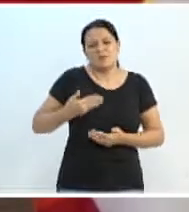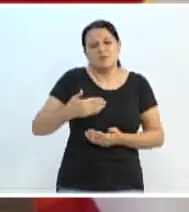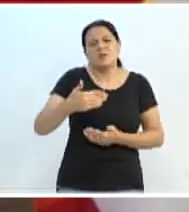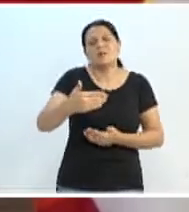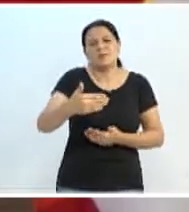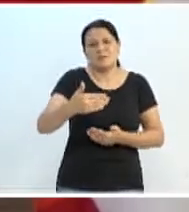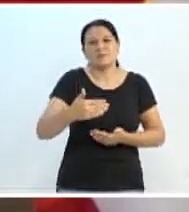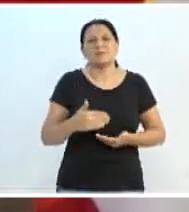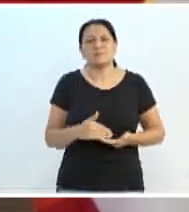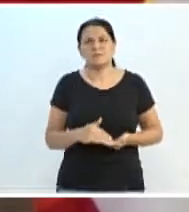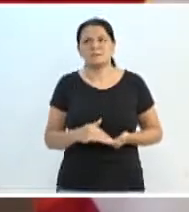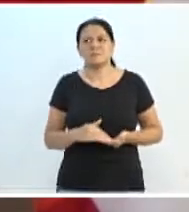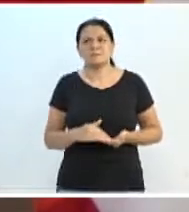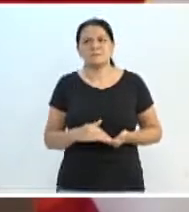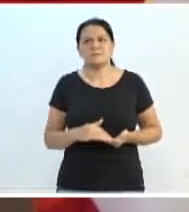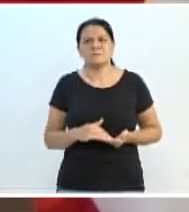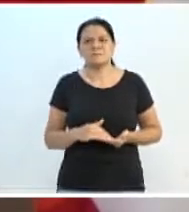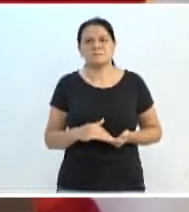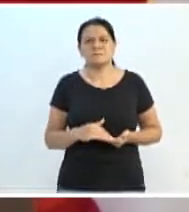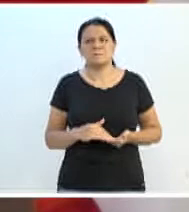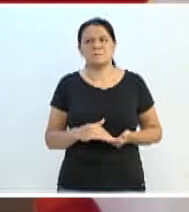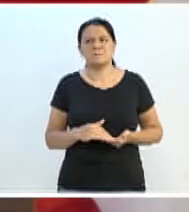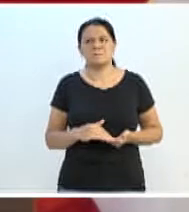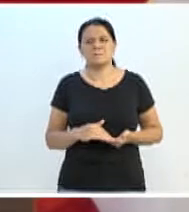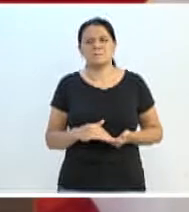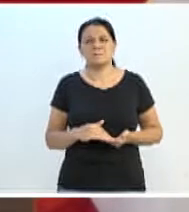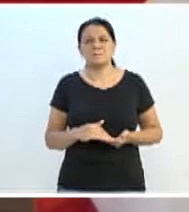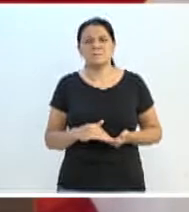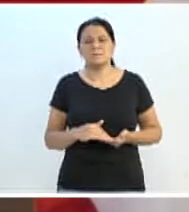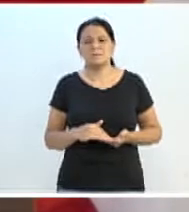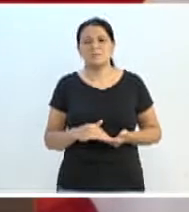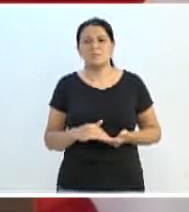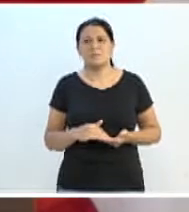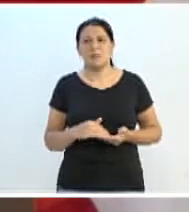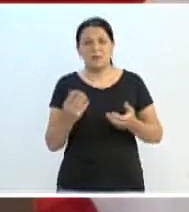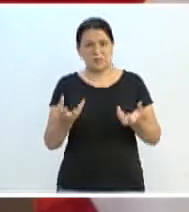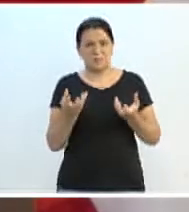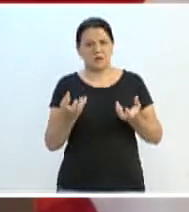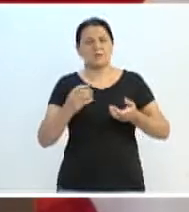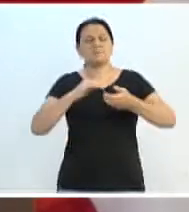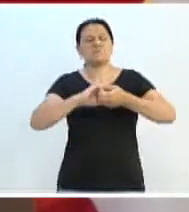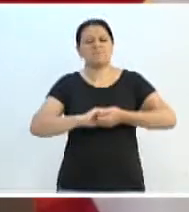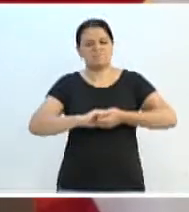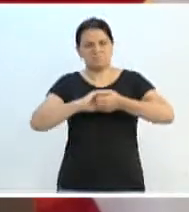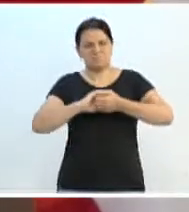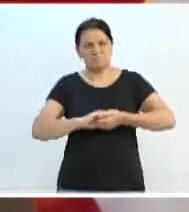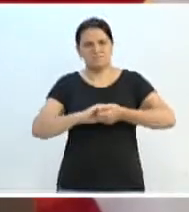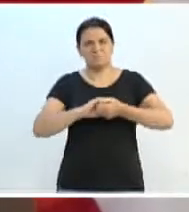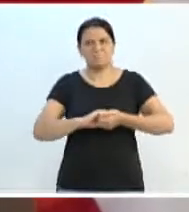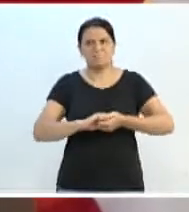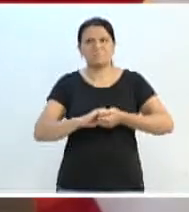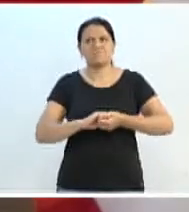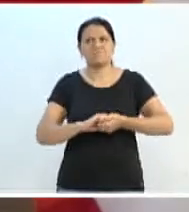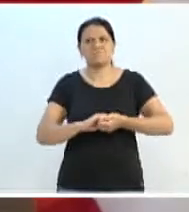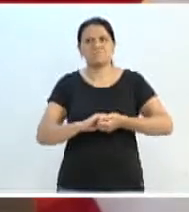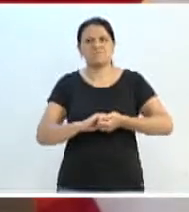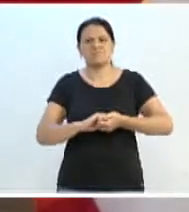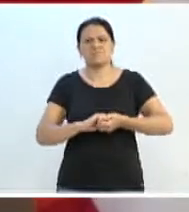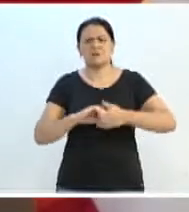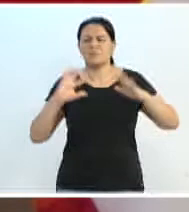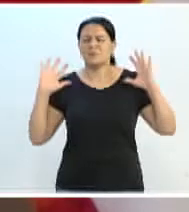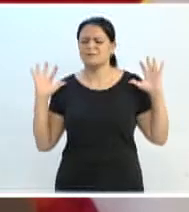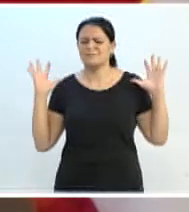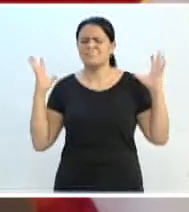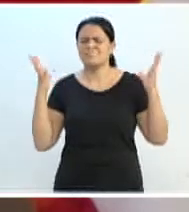oncológicos pediátricos. Eu quero aqui, presidente, parabenizar o grandioso trabalho